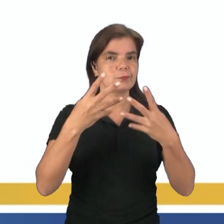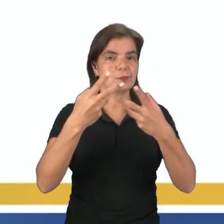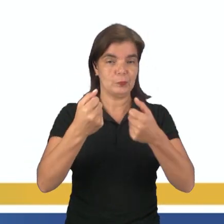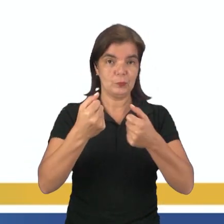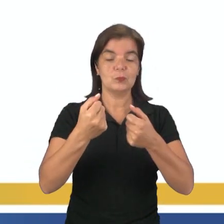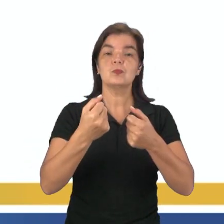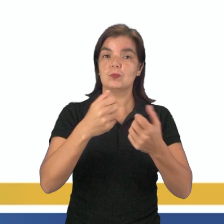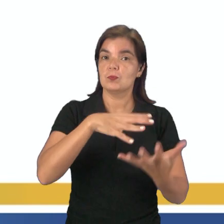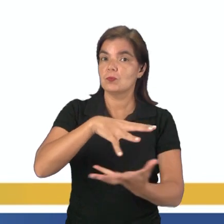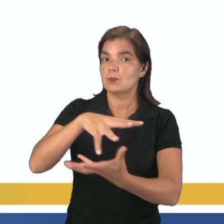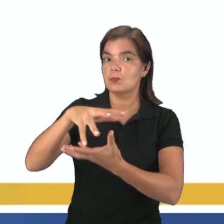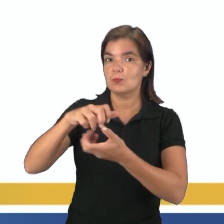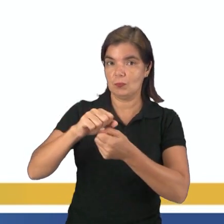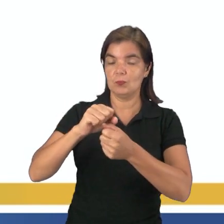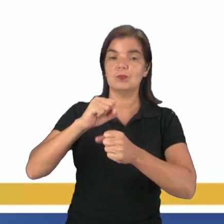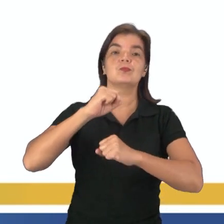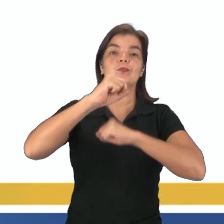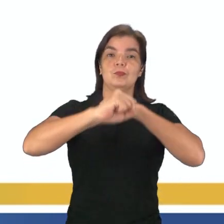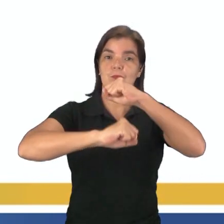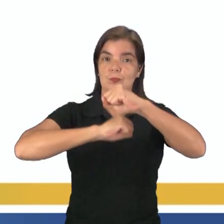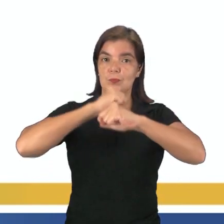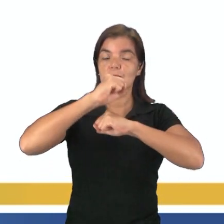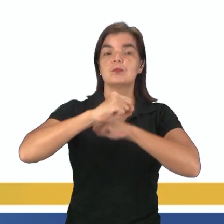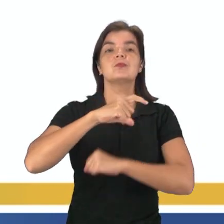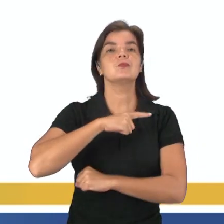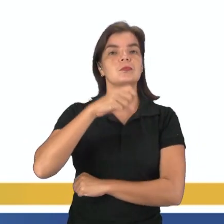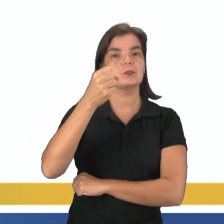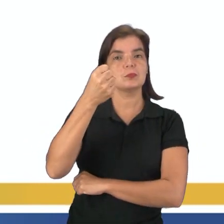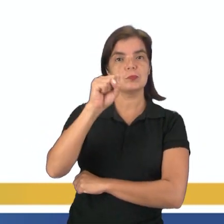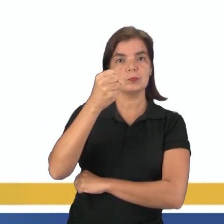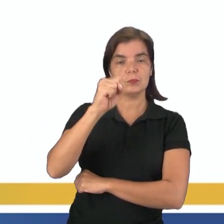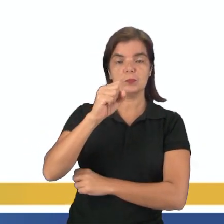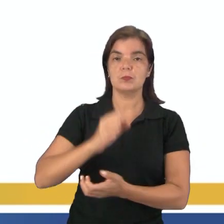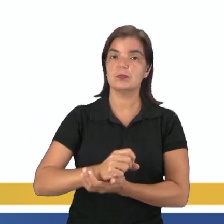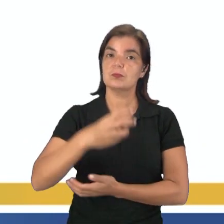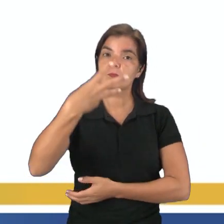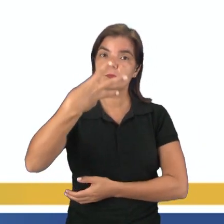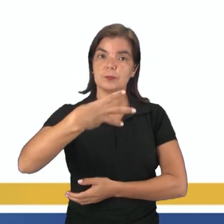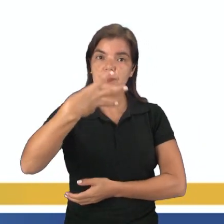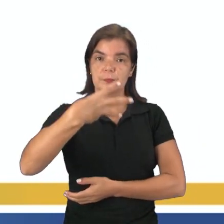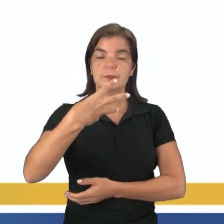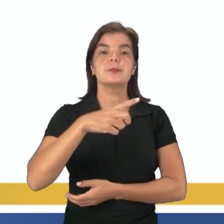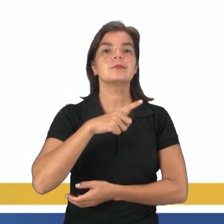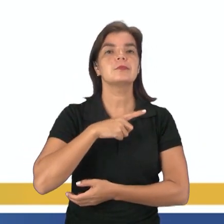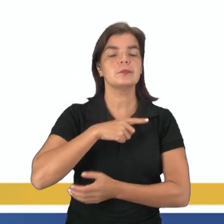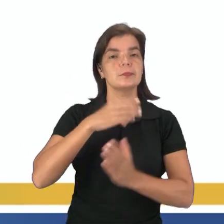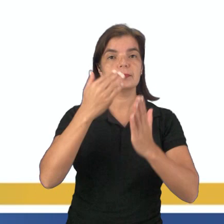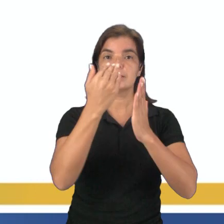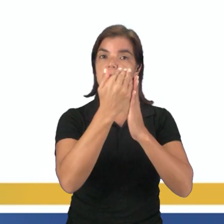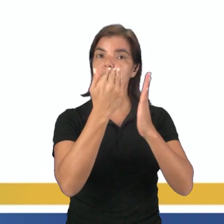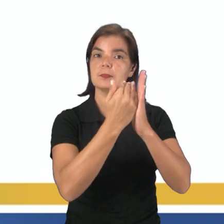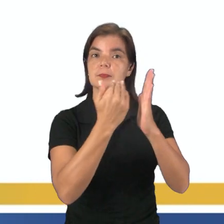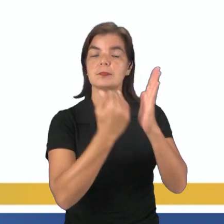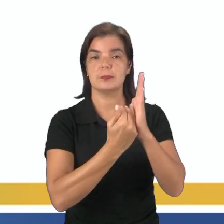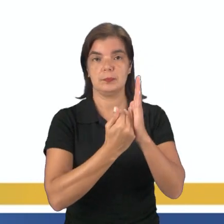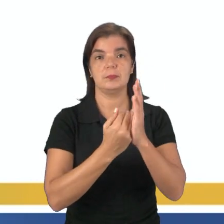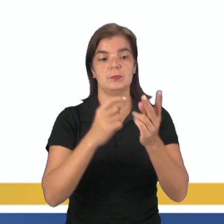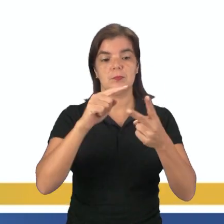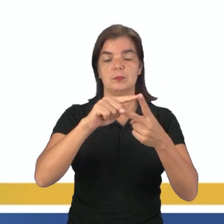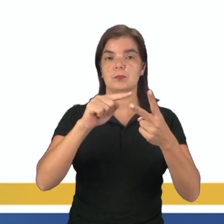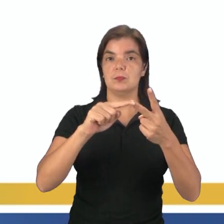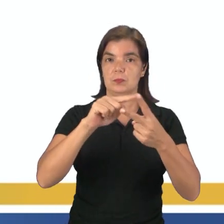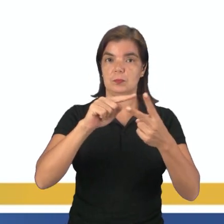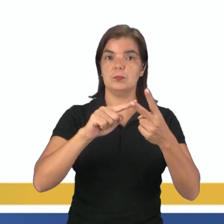os planetas do sistema solar, nós temos atualmente oito, ele ocupa o terceiro lugar e ele é classificado juntamente com os dois